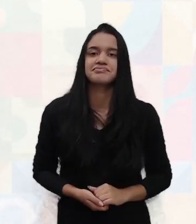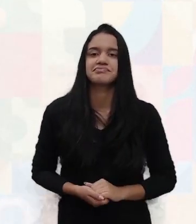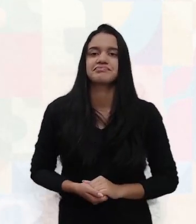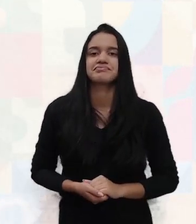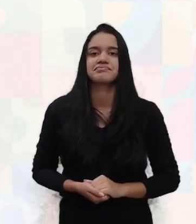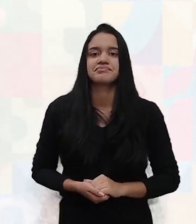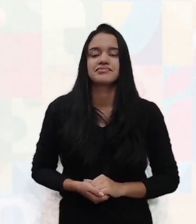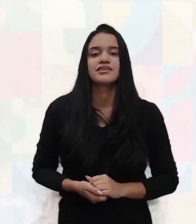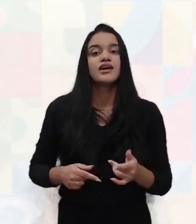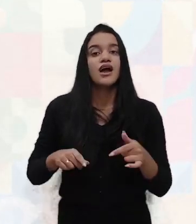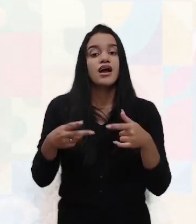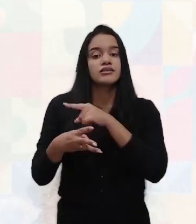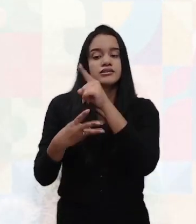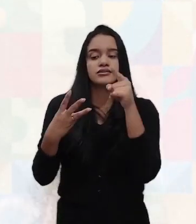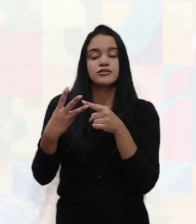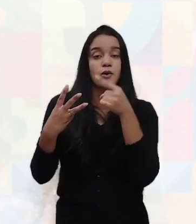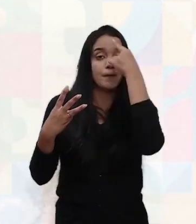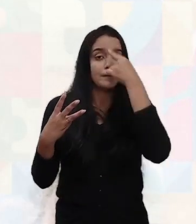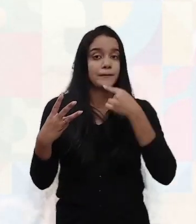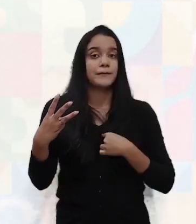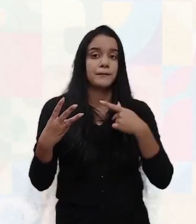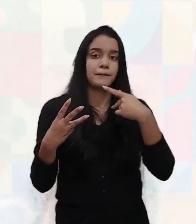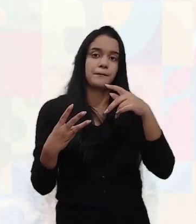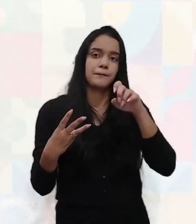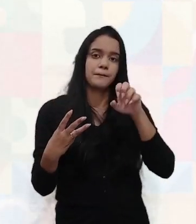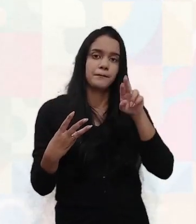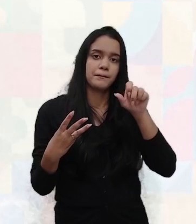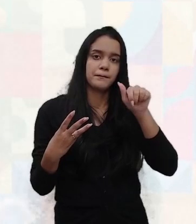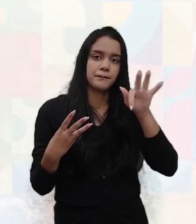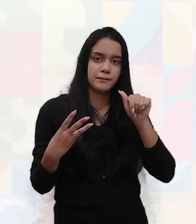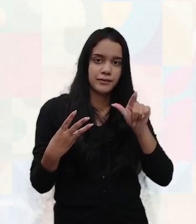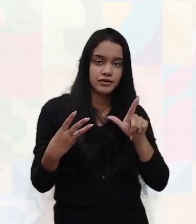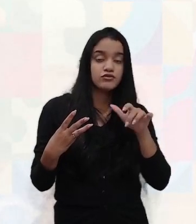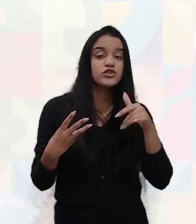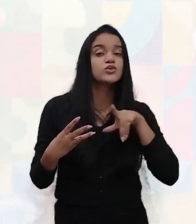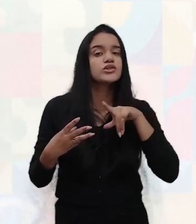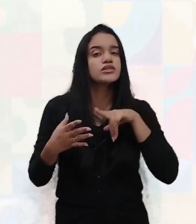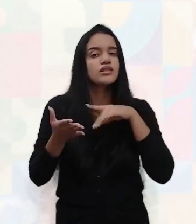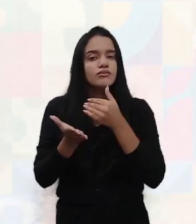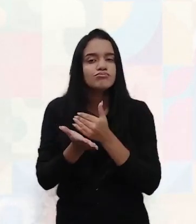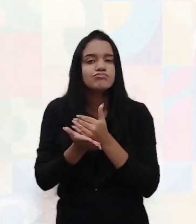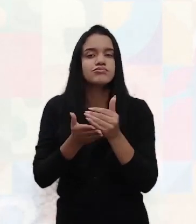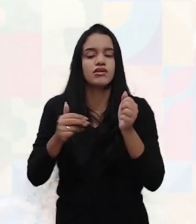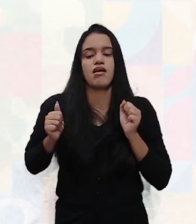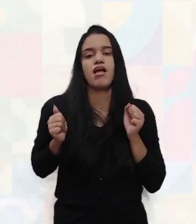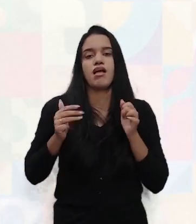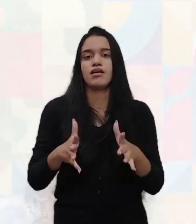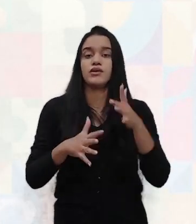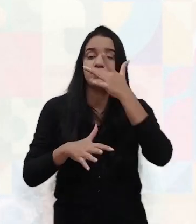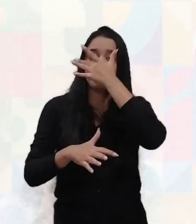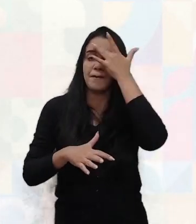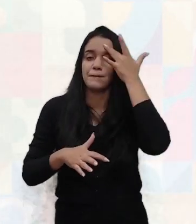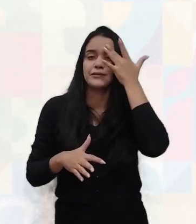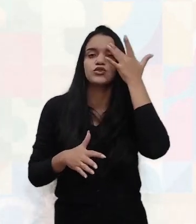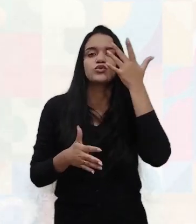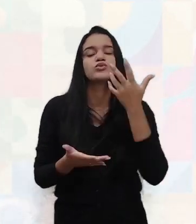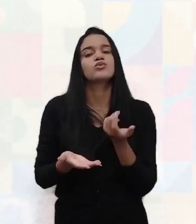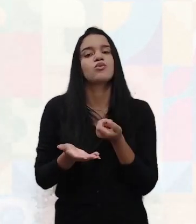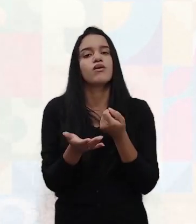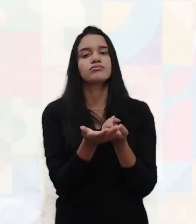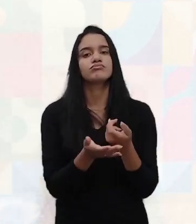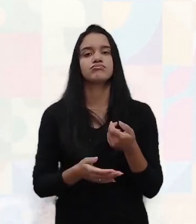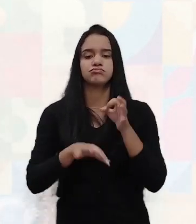E o perfil, espírito e visão empreendedora, ter iniciativa, ser uma pessoa disciplinada,